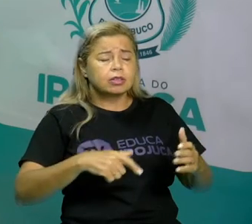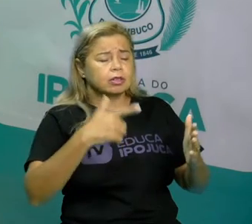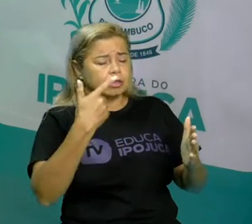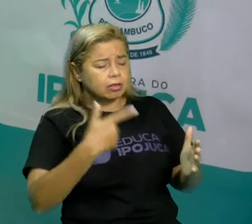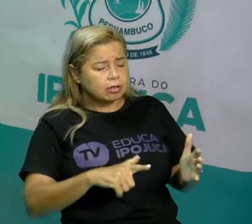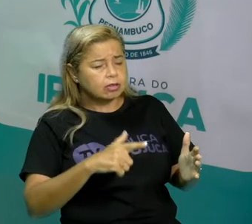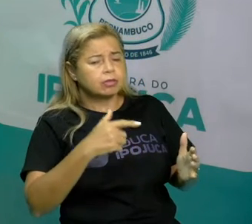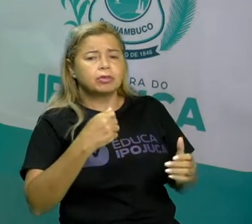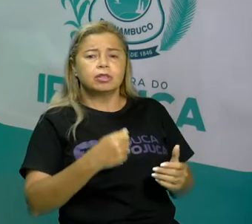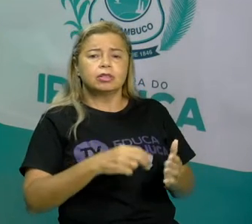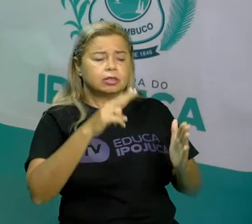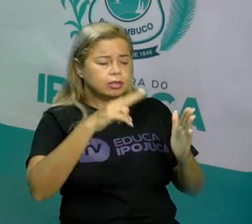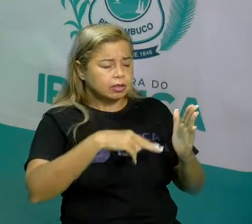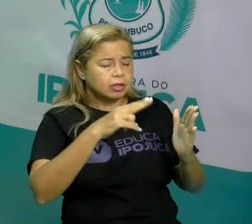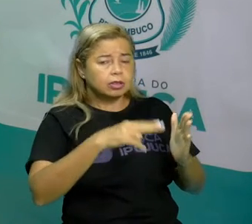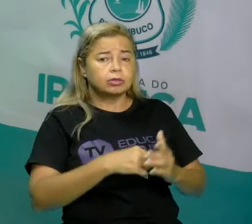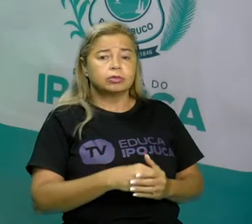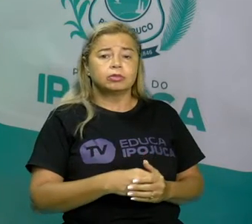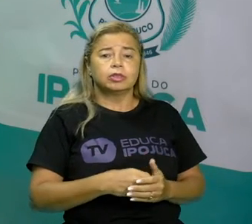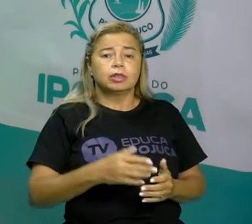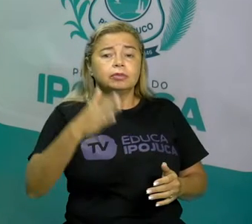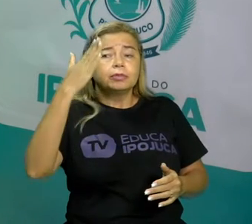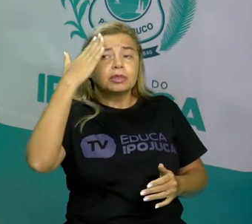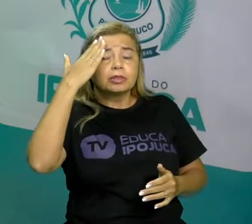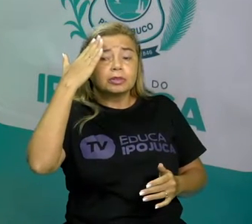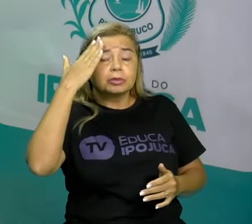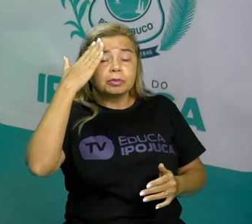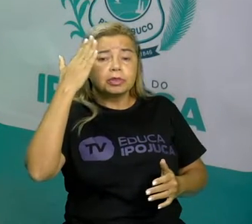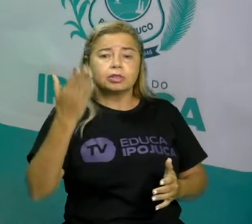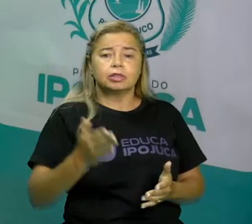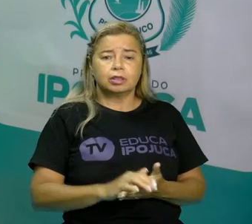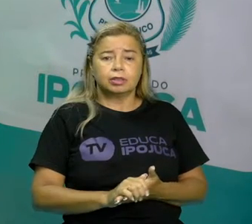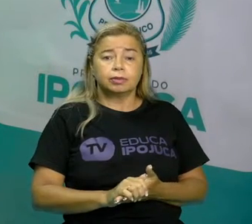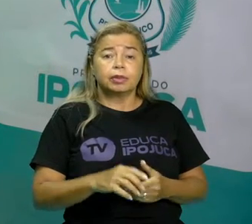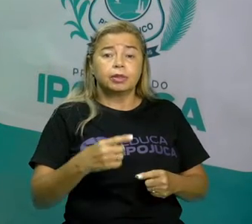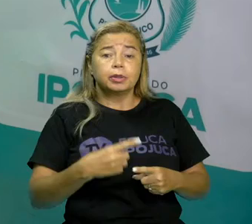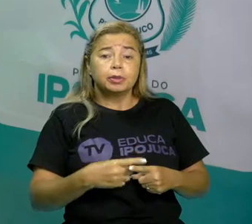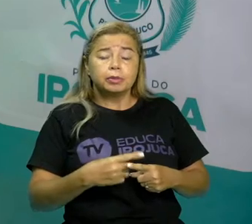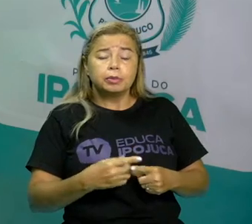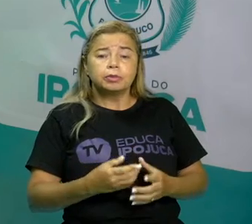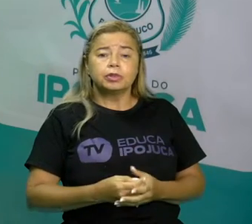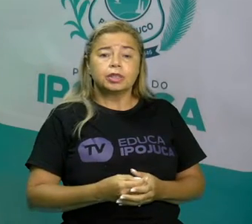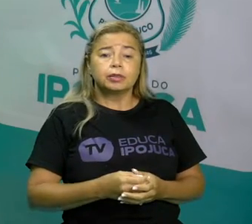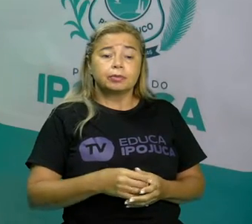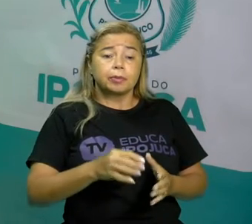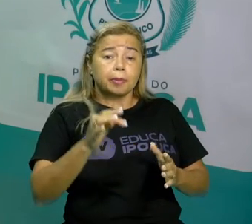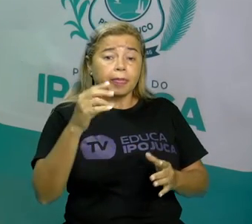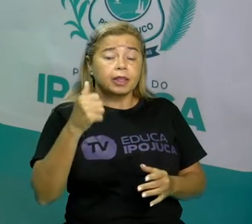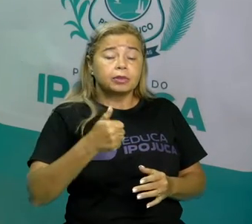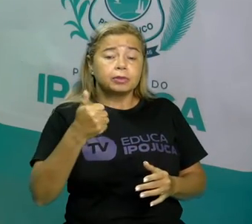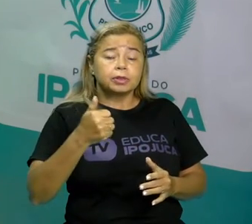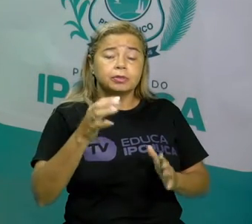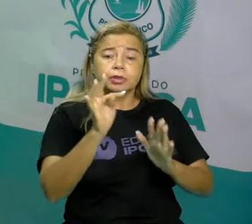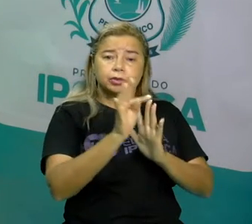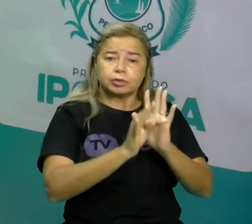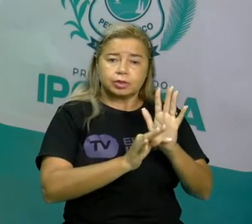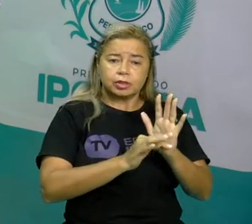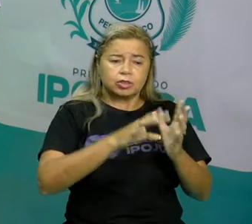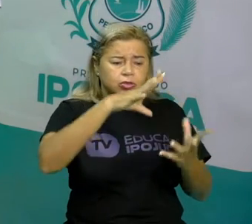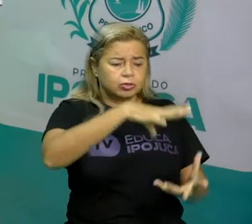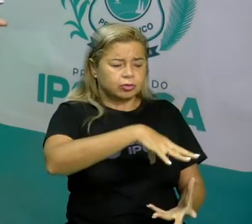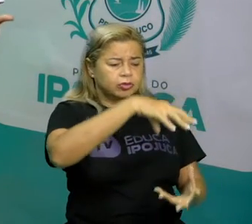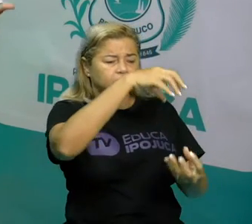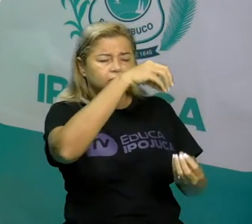ler. Como nós vimos o fantasma, o fantasma no porão não era o fantasma. Já o lobo, ele